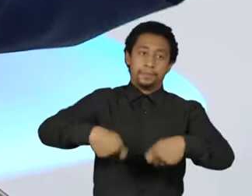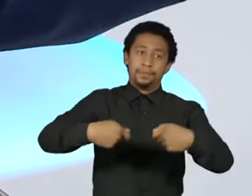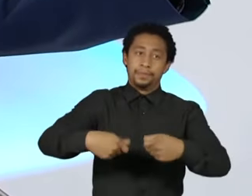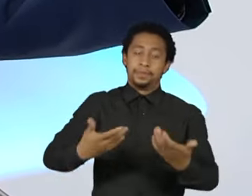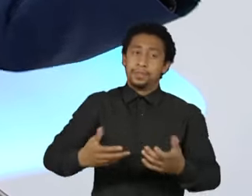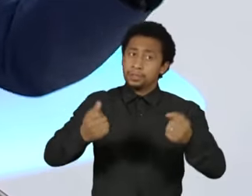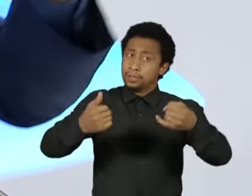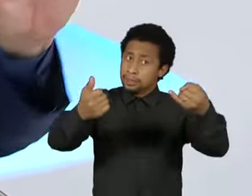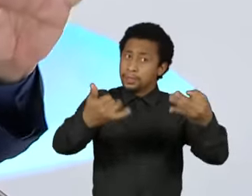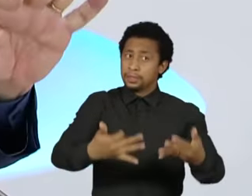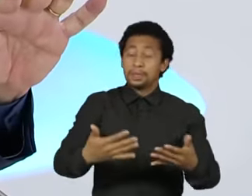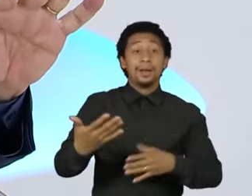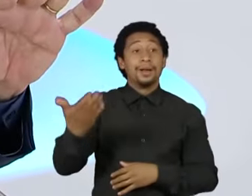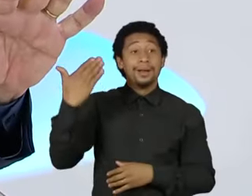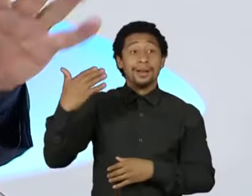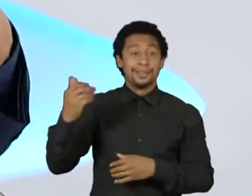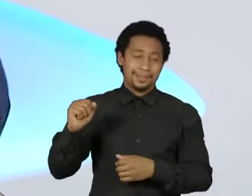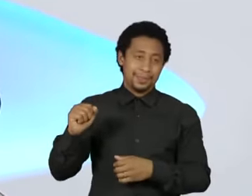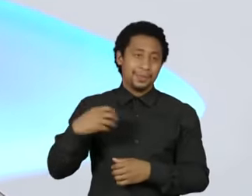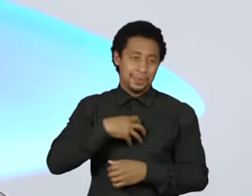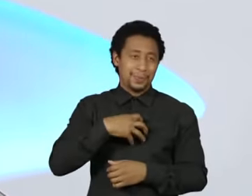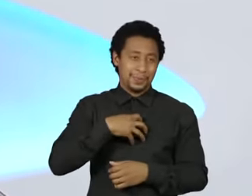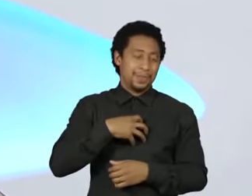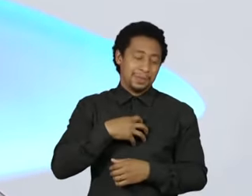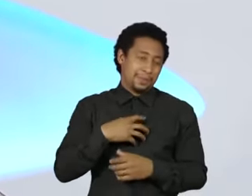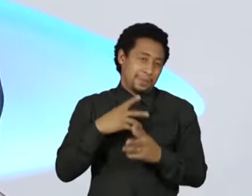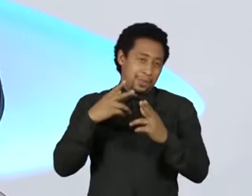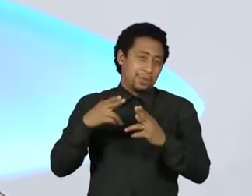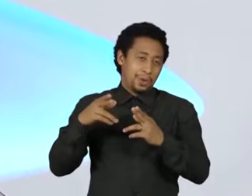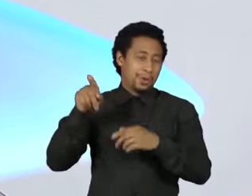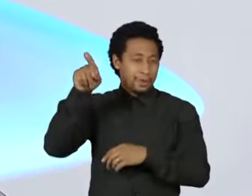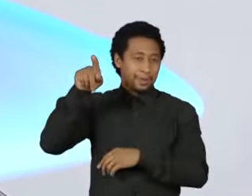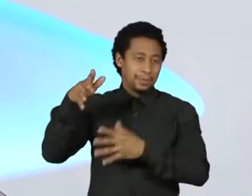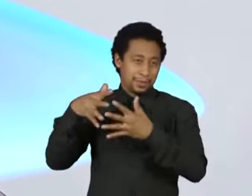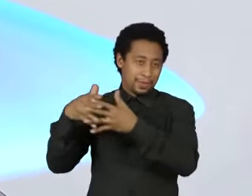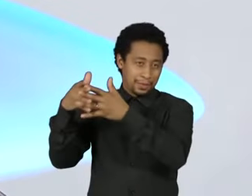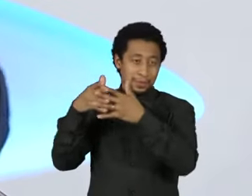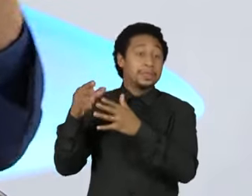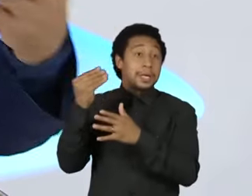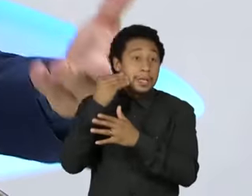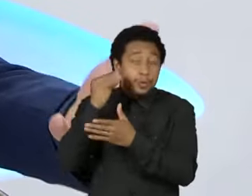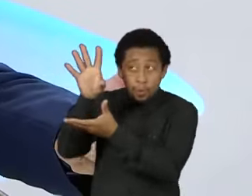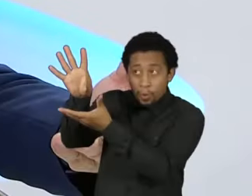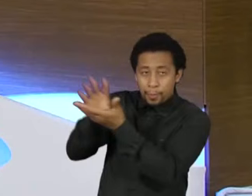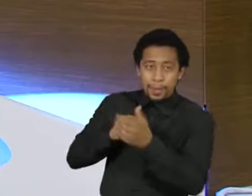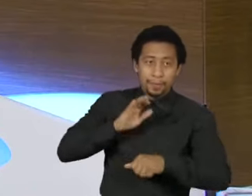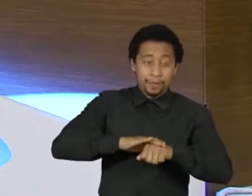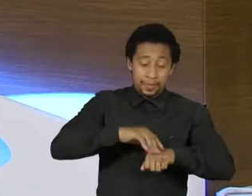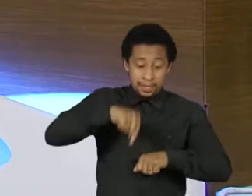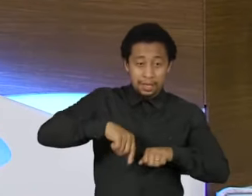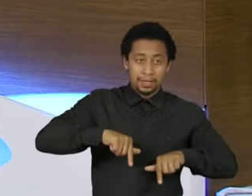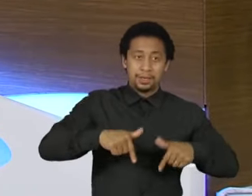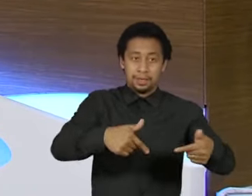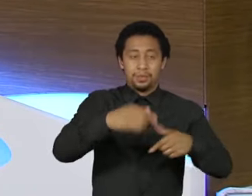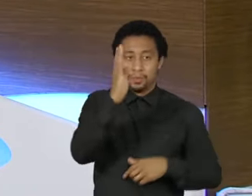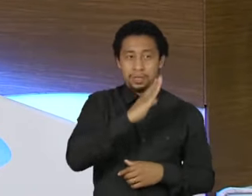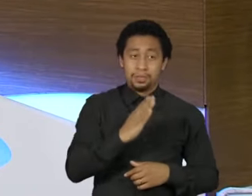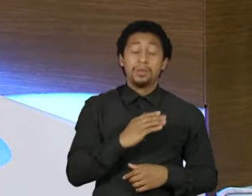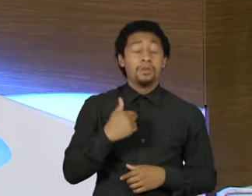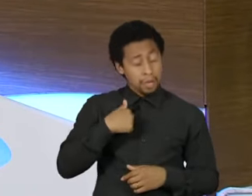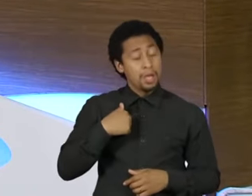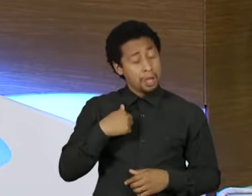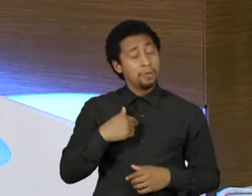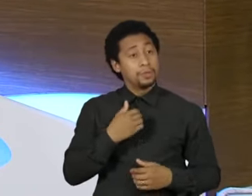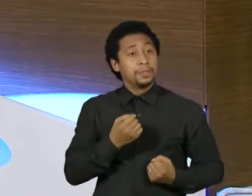implementar o parlamentarismo duas vezes no país. Uma eu era criança, a outra eu era prefeito da capital e fiz campanha para o parlamentarismo e perdi. Um